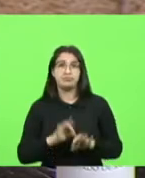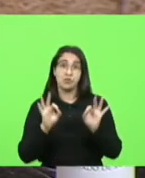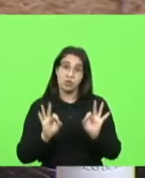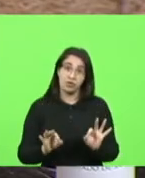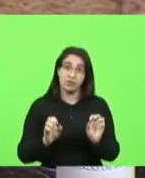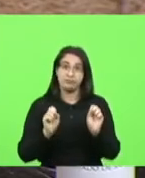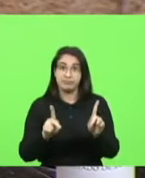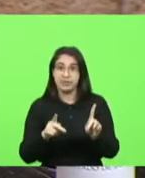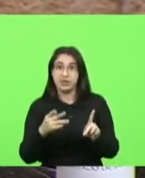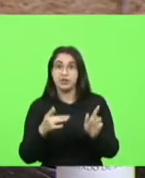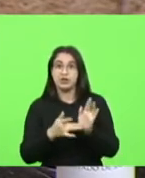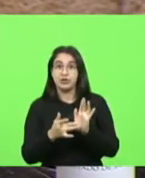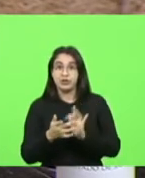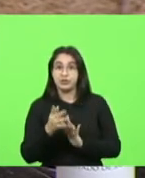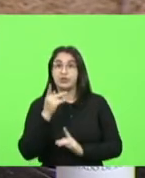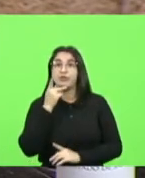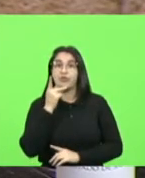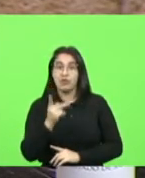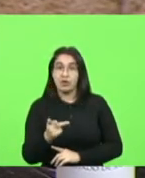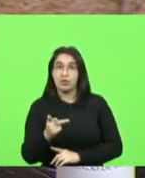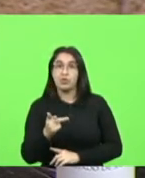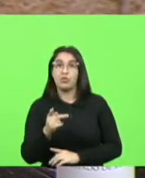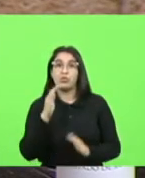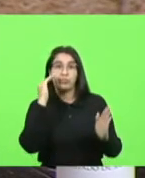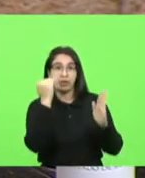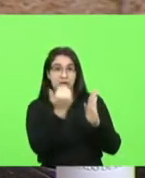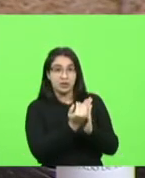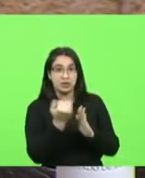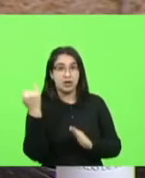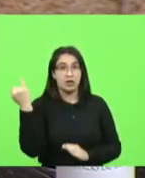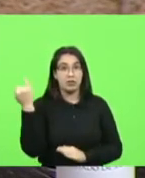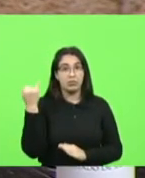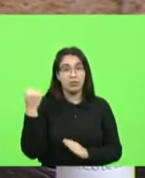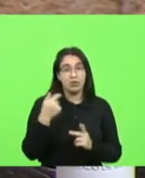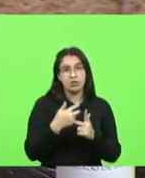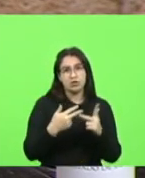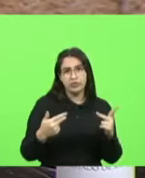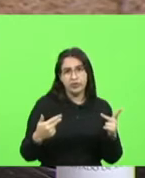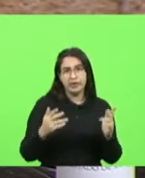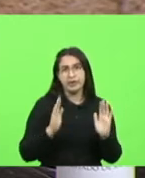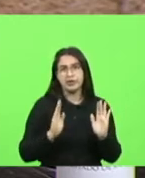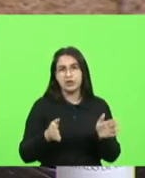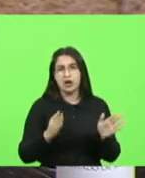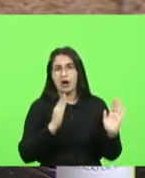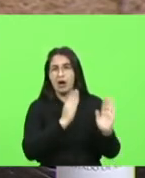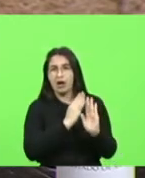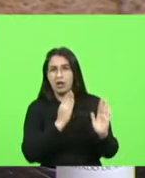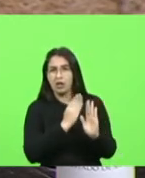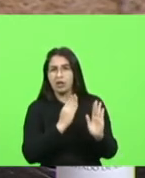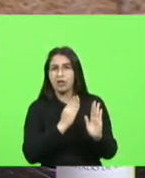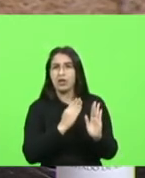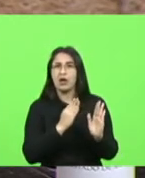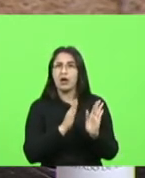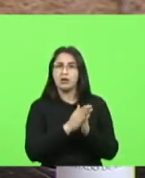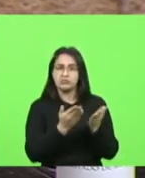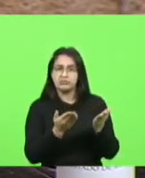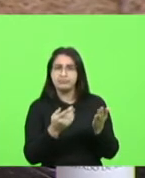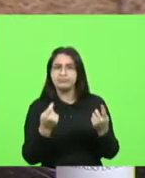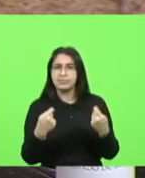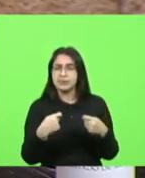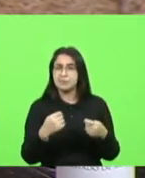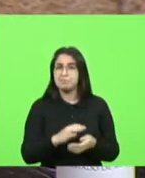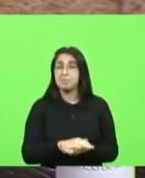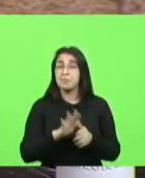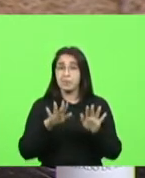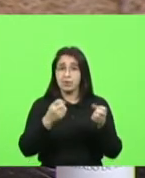isso para cumprir uma profecia inclusive poderíamos fazer uma análise teológica sobre esse texto mas que Jesus disse ele